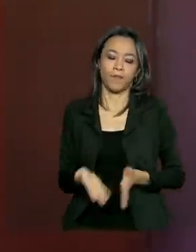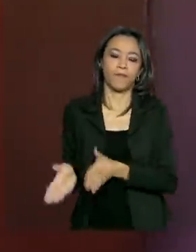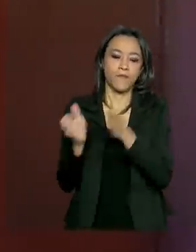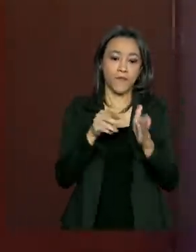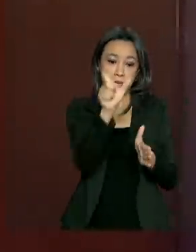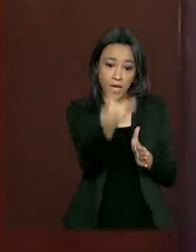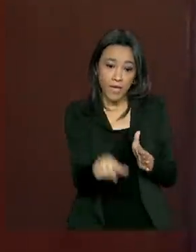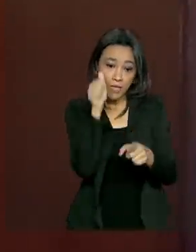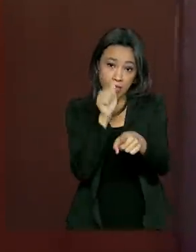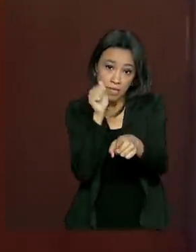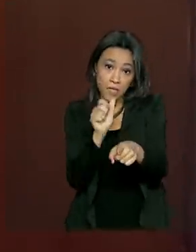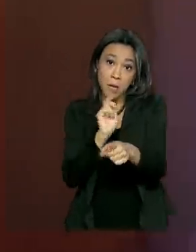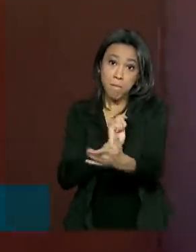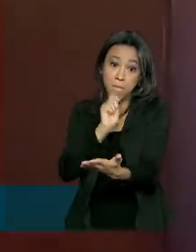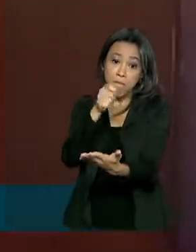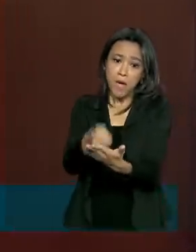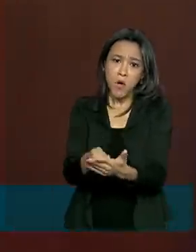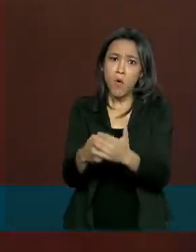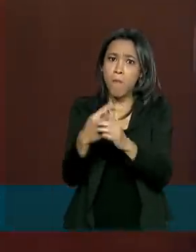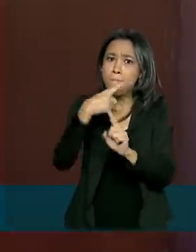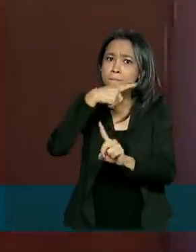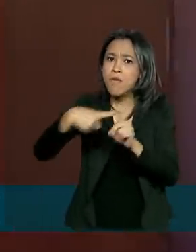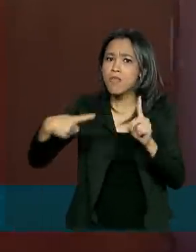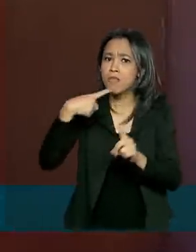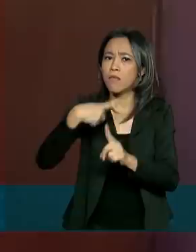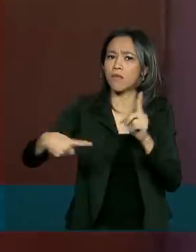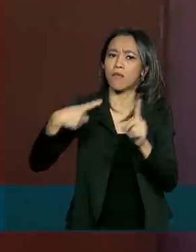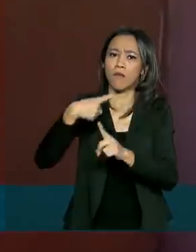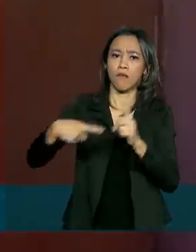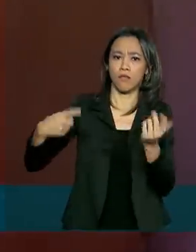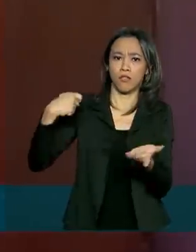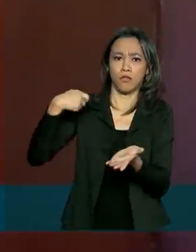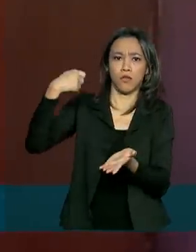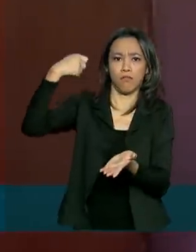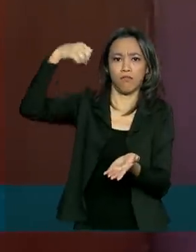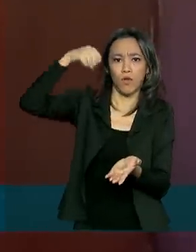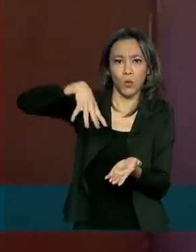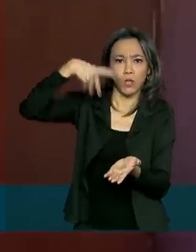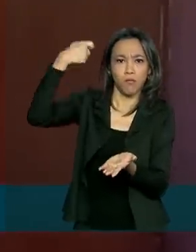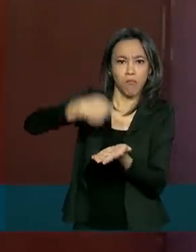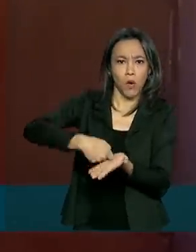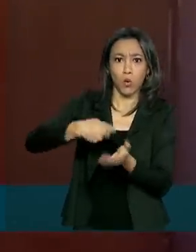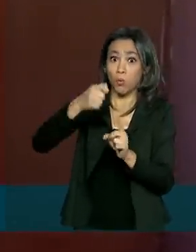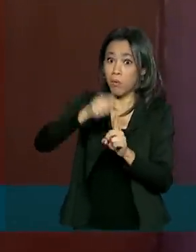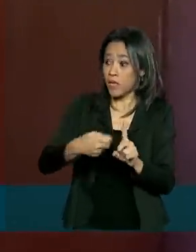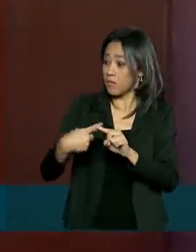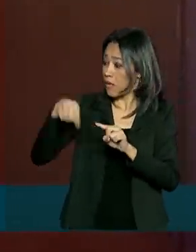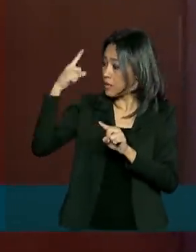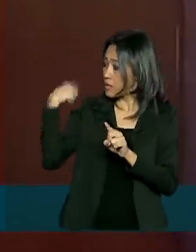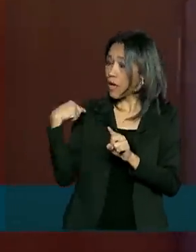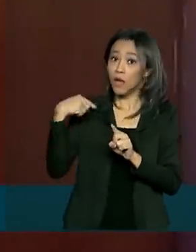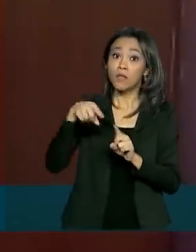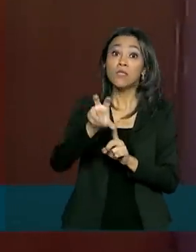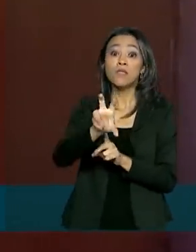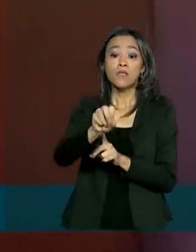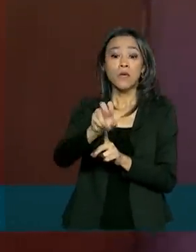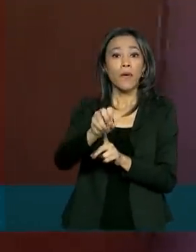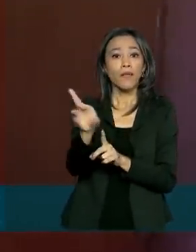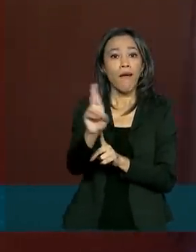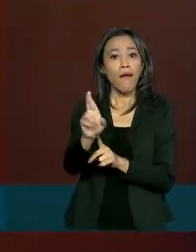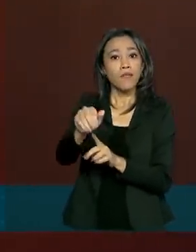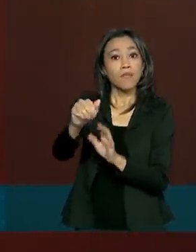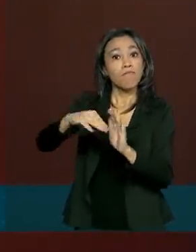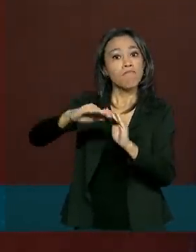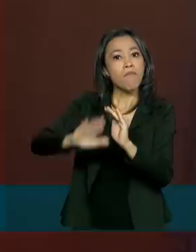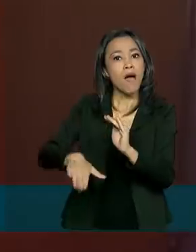casa, Ana Paula, pagou menos da metade da conta de energia no mês passado. A fatura veio 50 reais mais